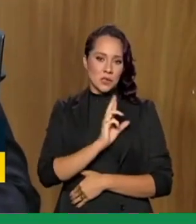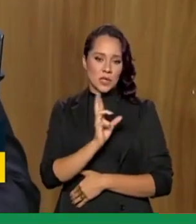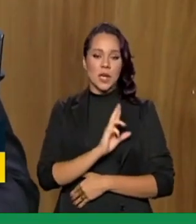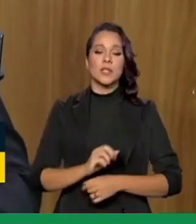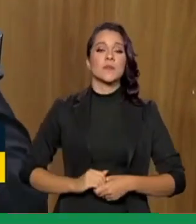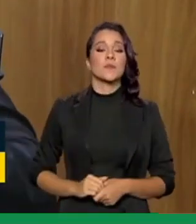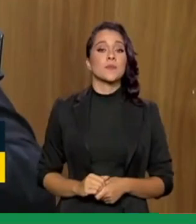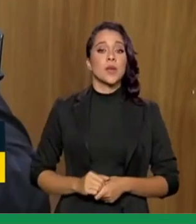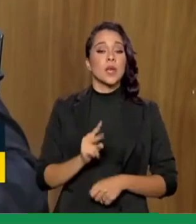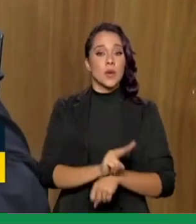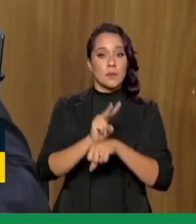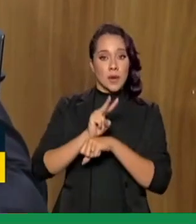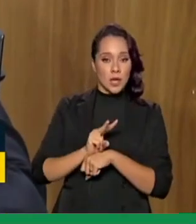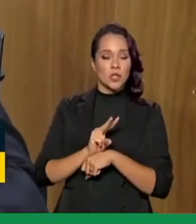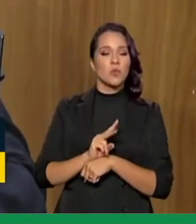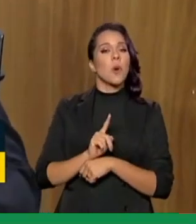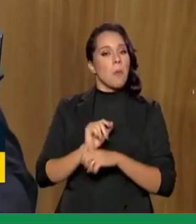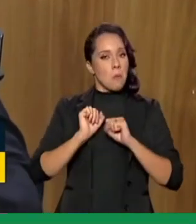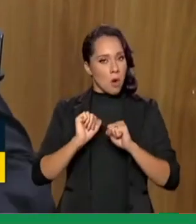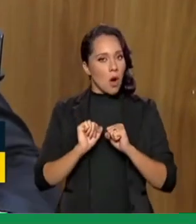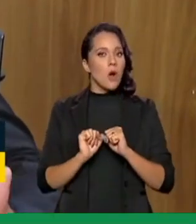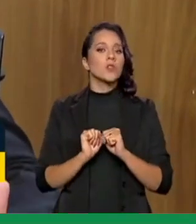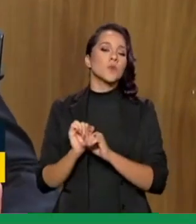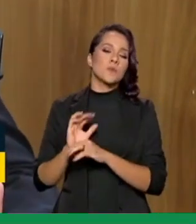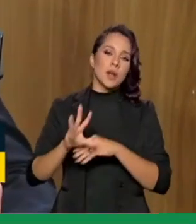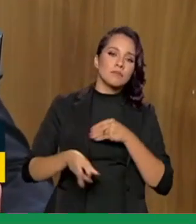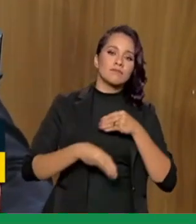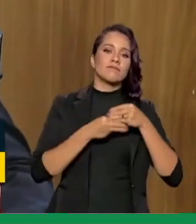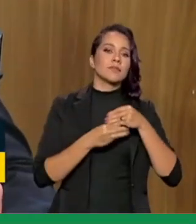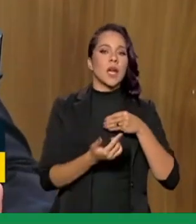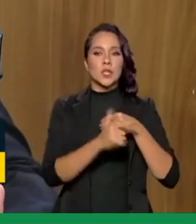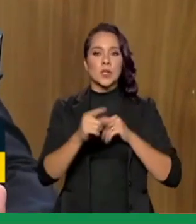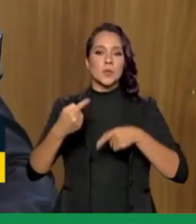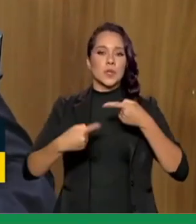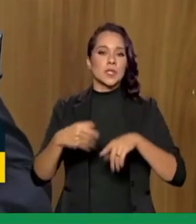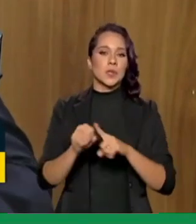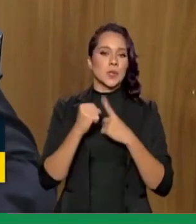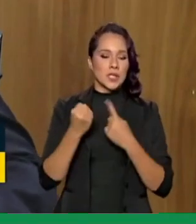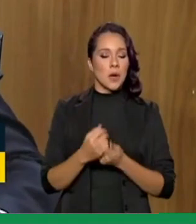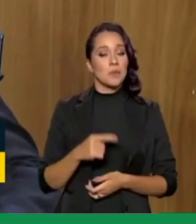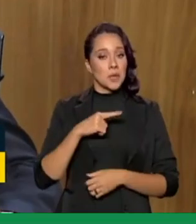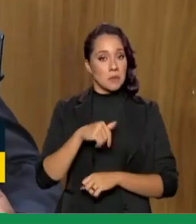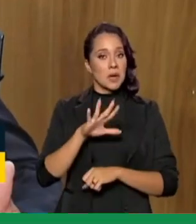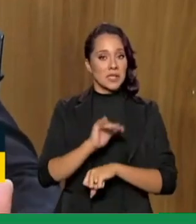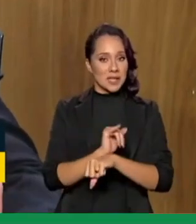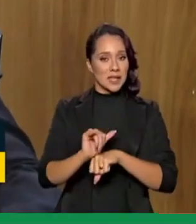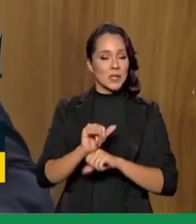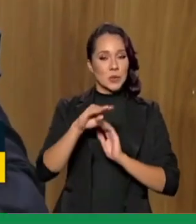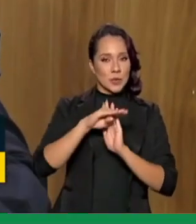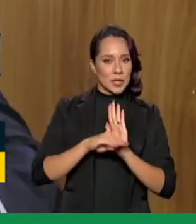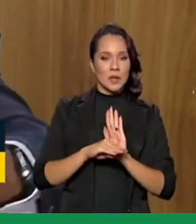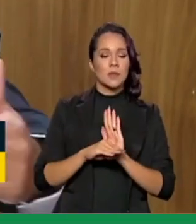e o empréstimo consignado chega pra se somar às demais políticas sociais, às demais ferramentas do programa,